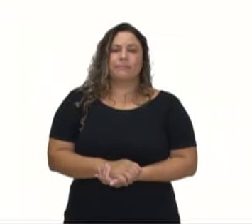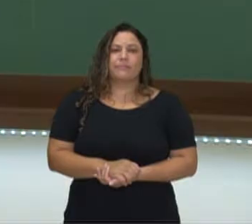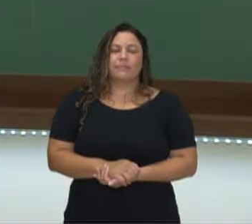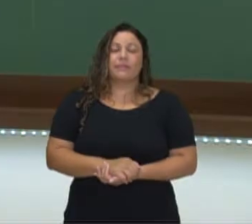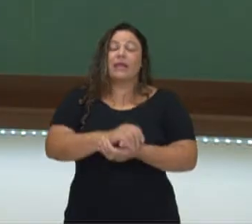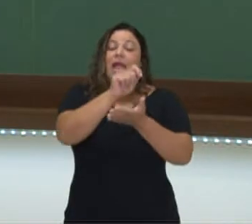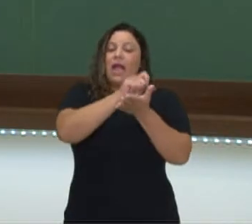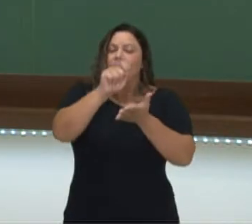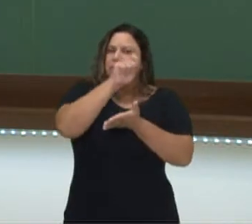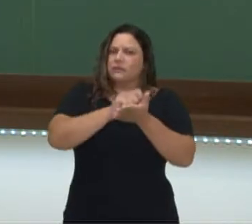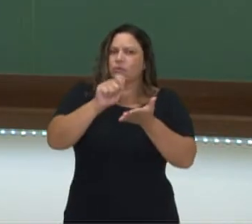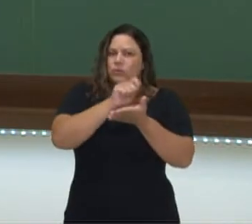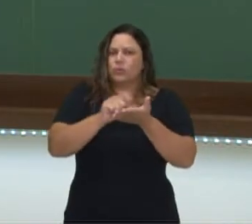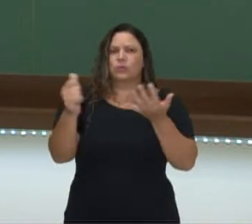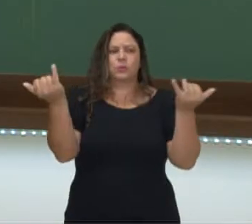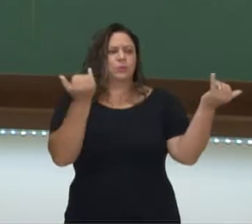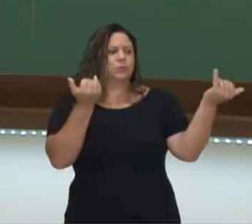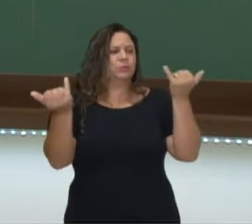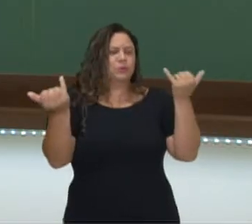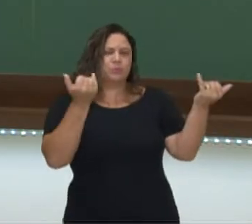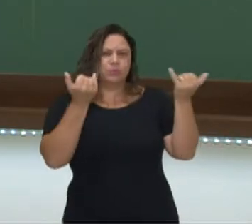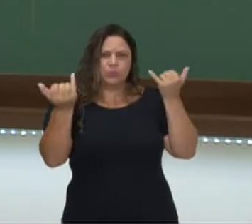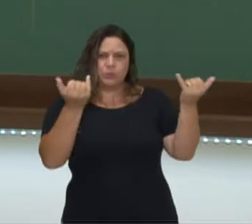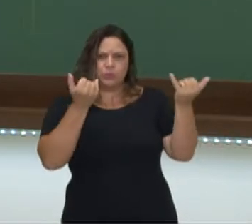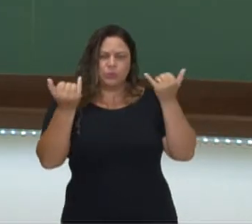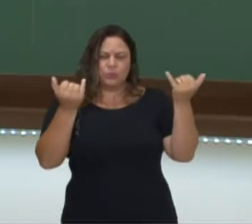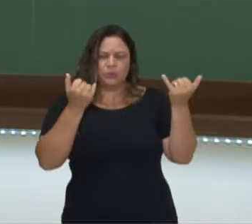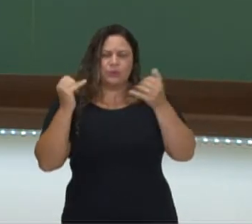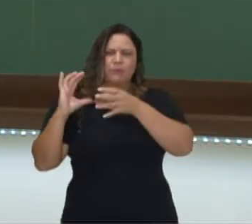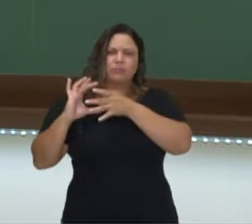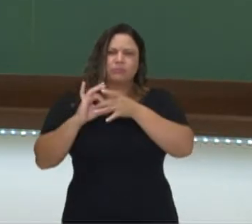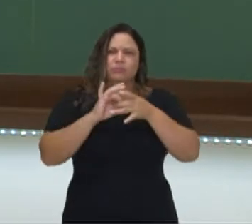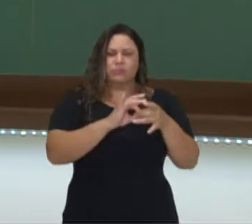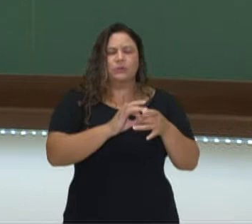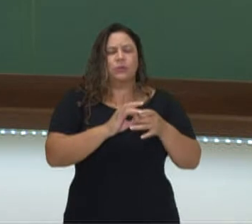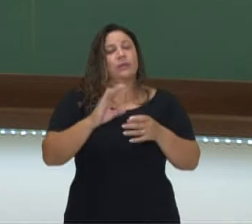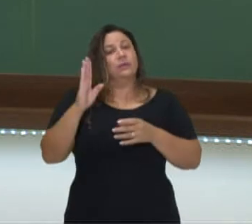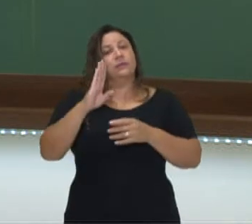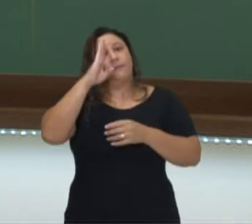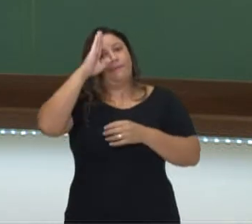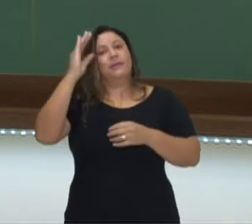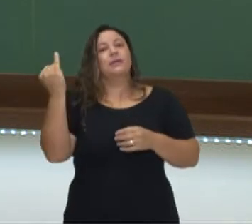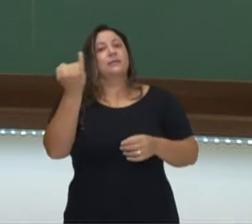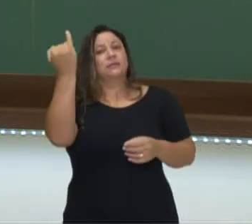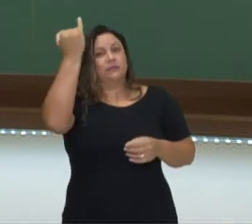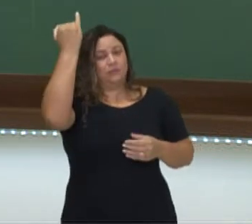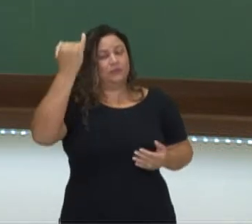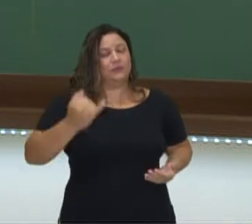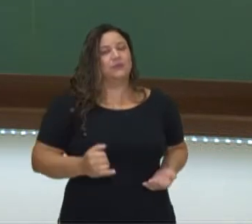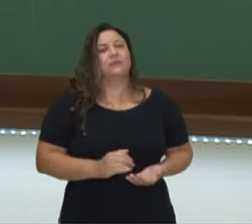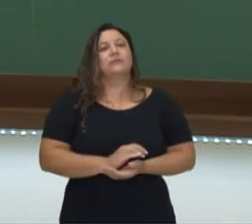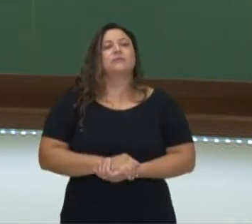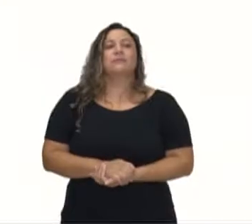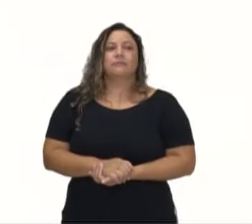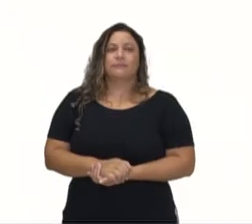Anote as informações contextuais pertinentes, aquelas que são mais importantes.